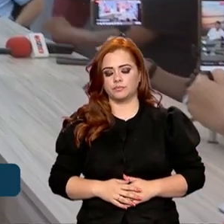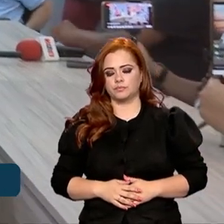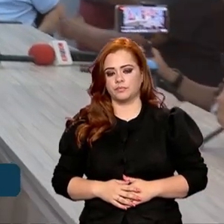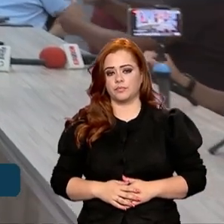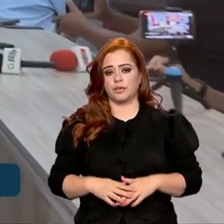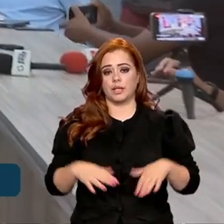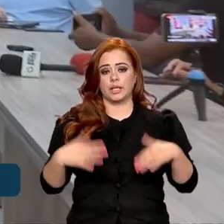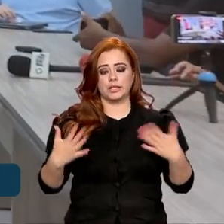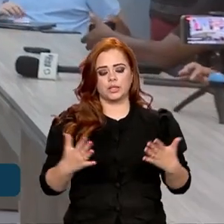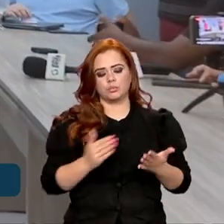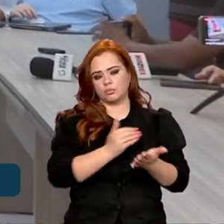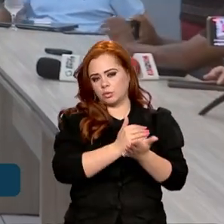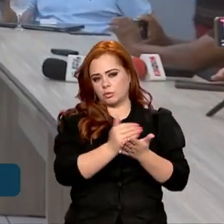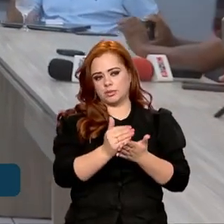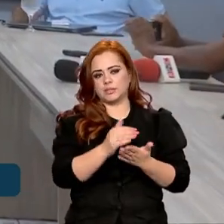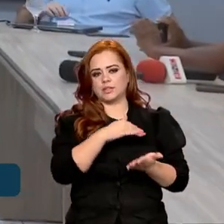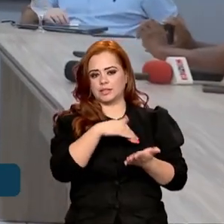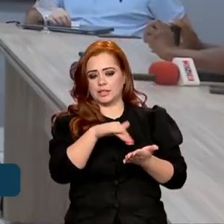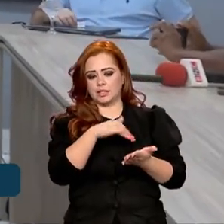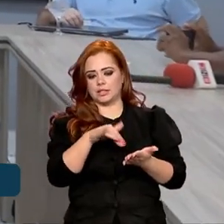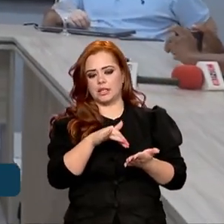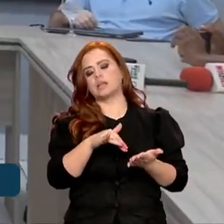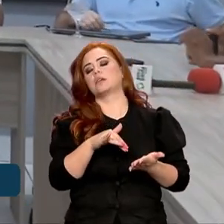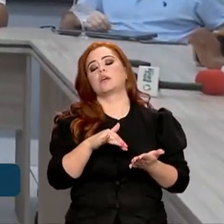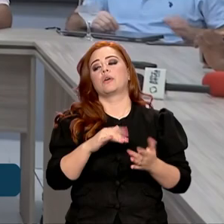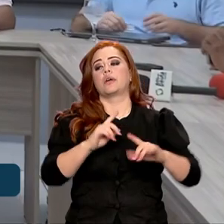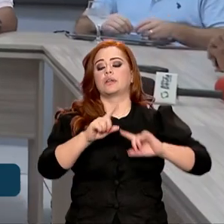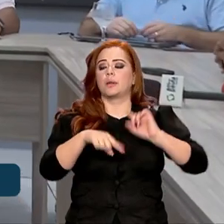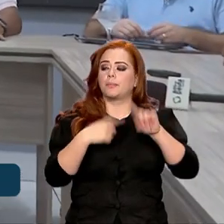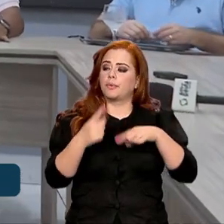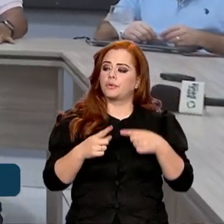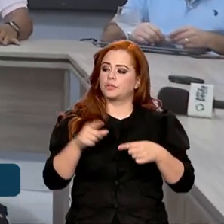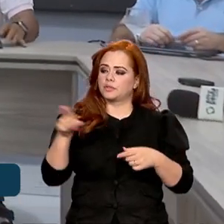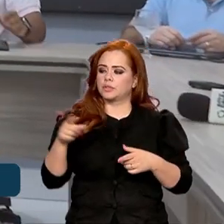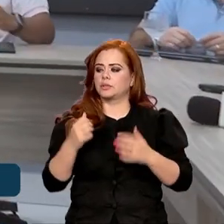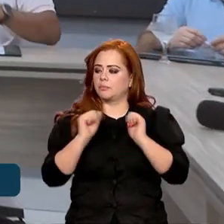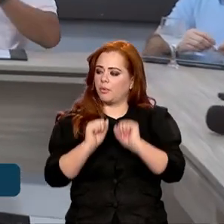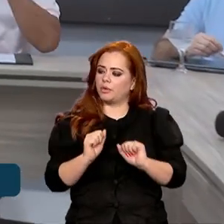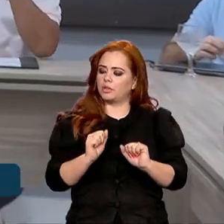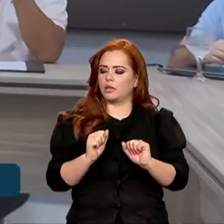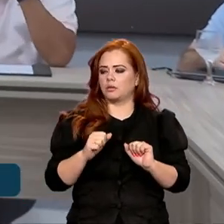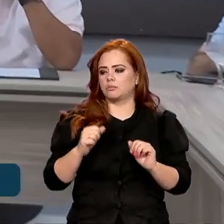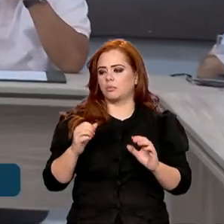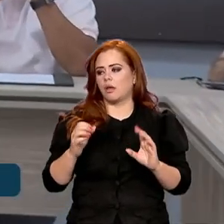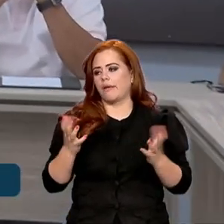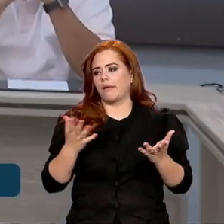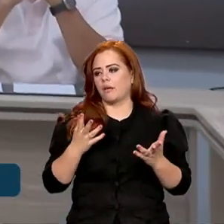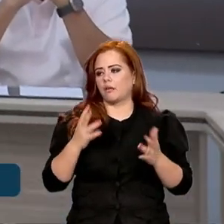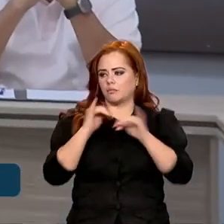Bom, posso começar, secretário Gentil, prefeito, depois fiquem à vontade para complementar.